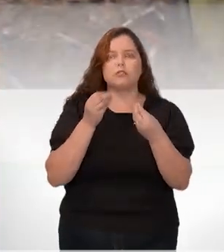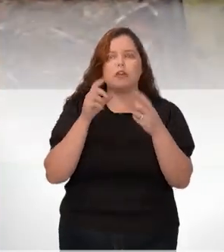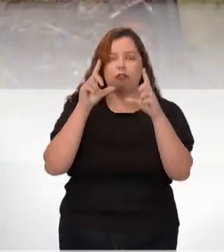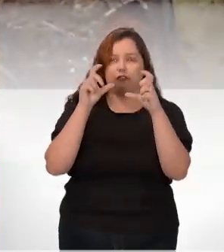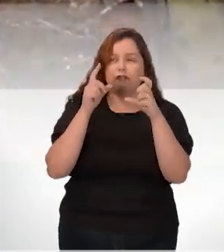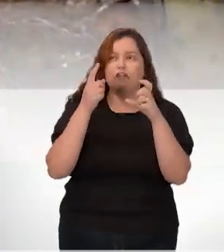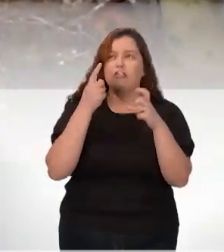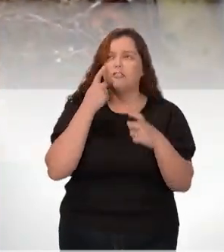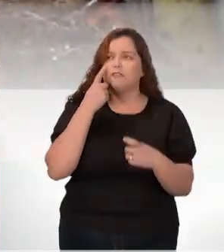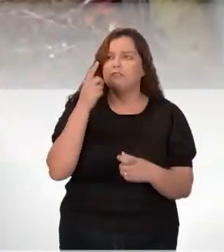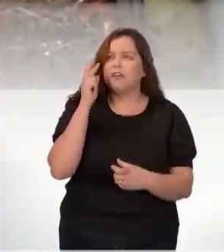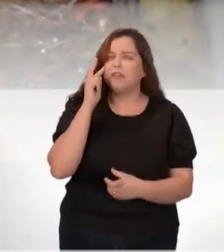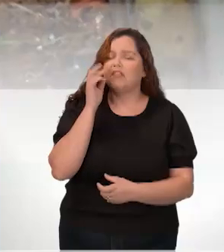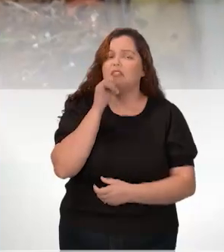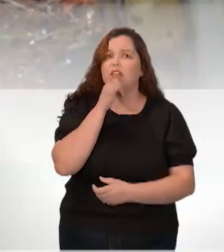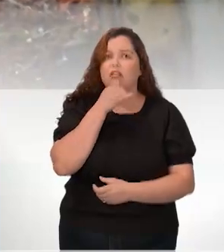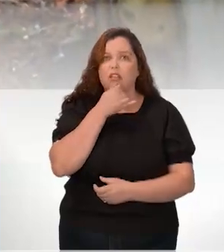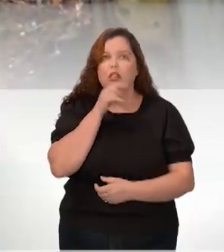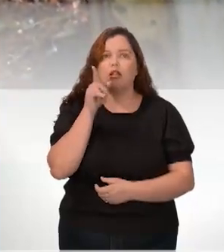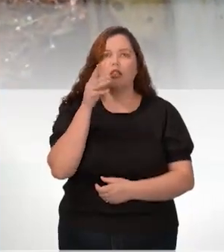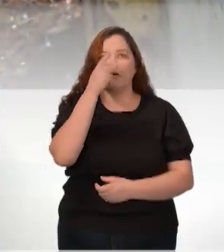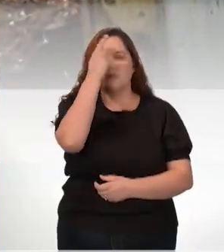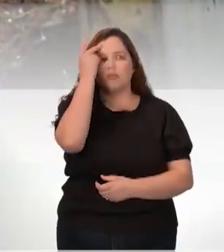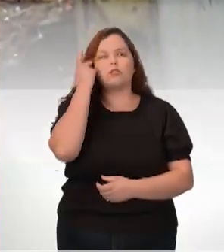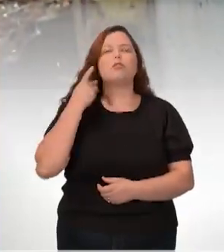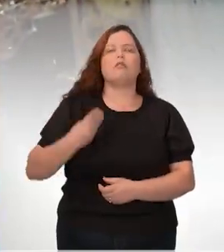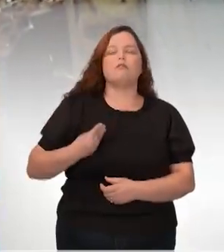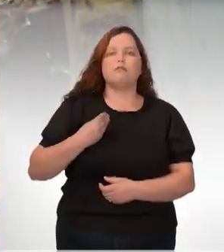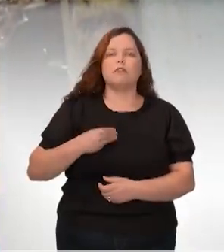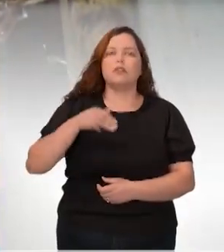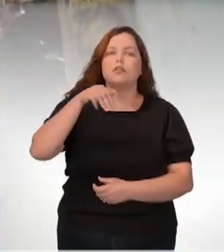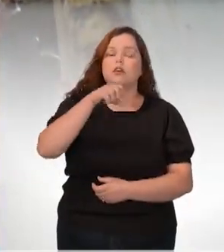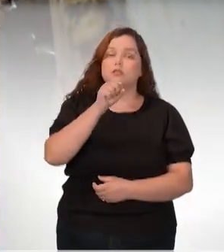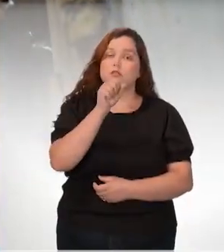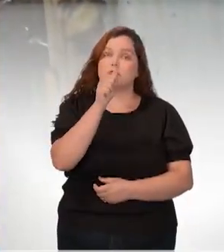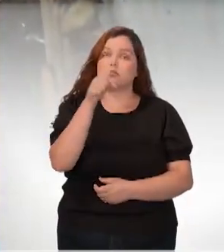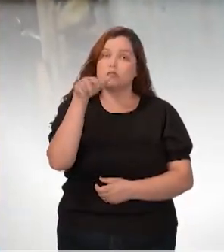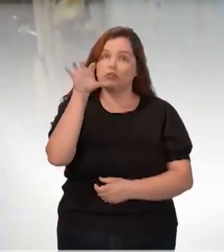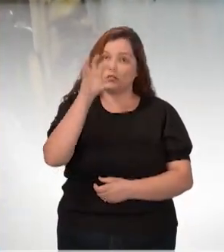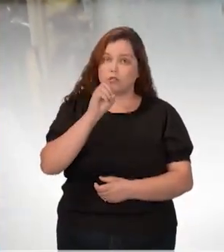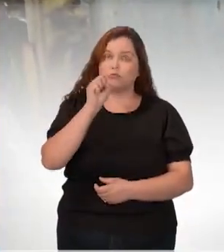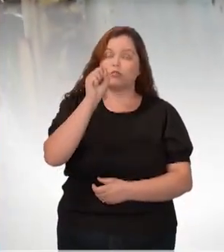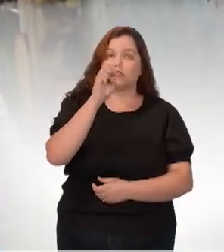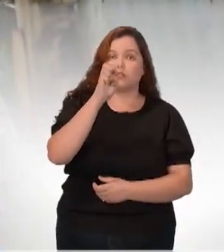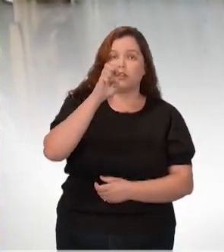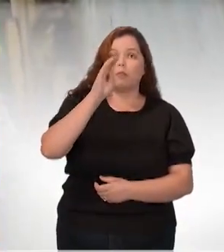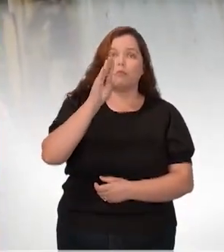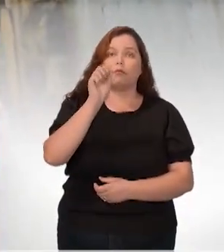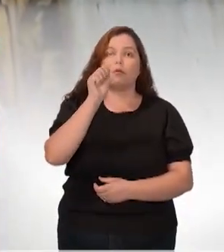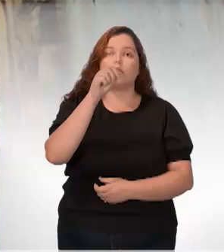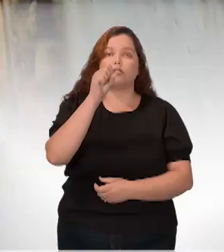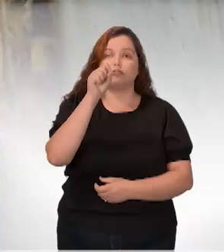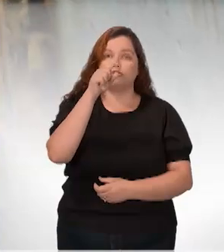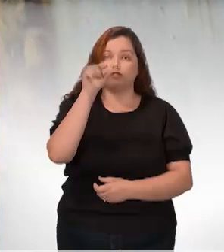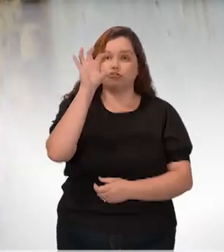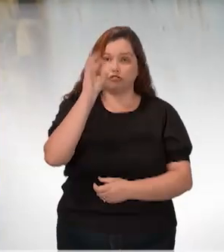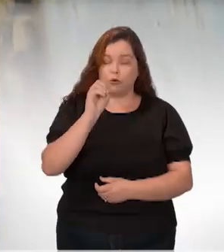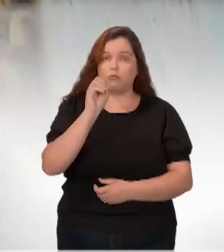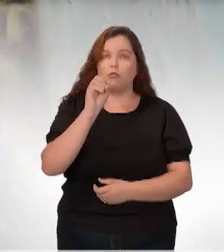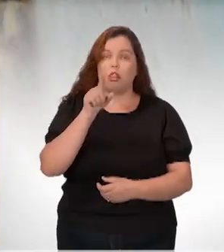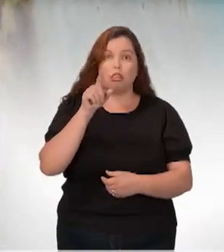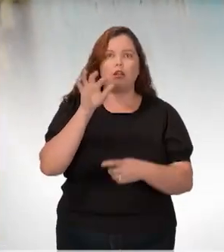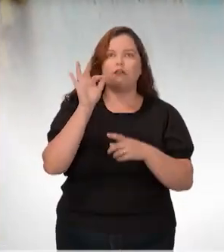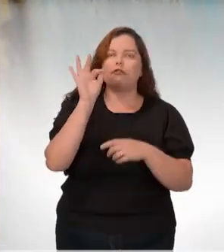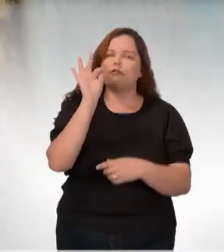memórias tristes aos moradores de São Sebastião, no litoral norte de São Paulo, do forte temporal que atingiu a região em